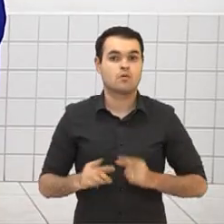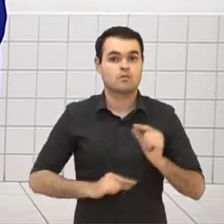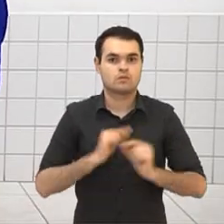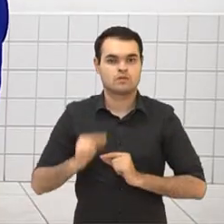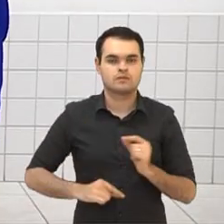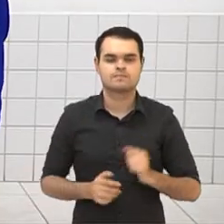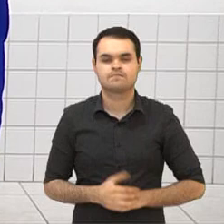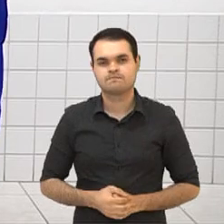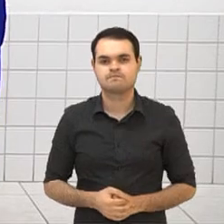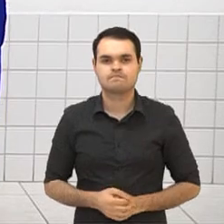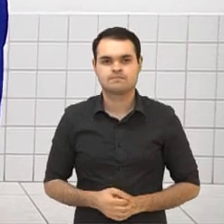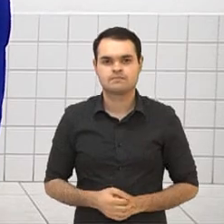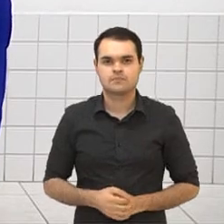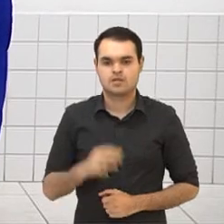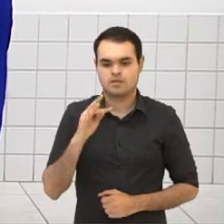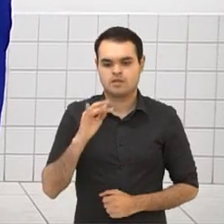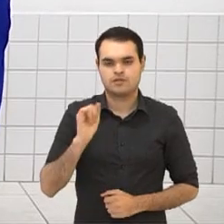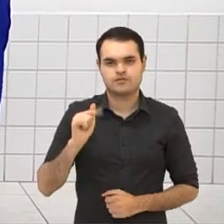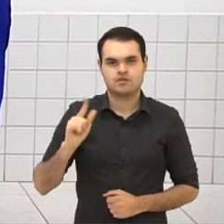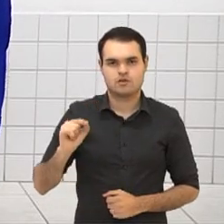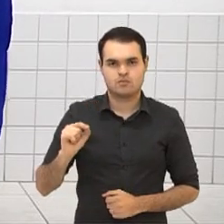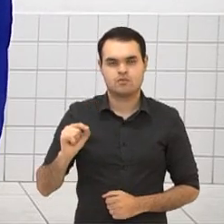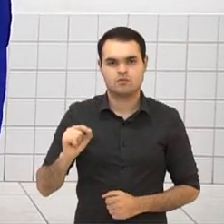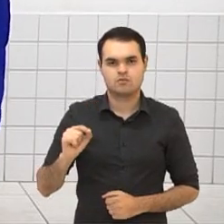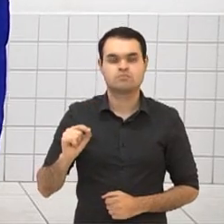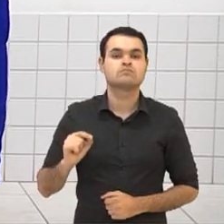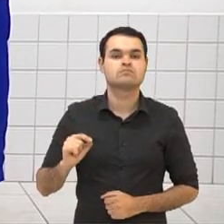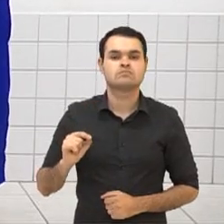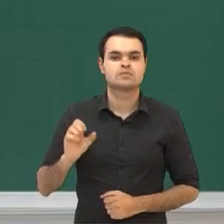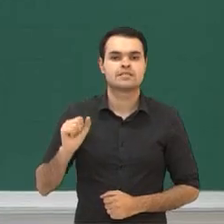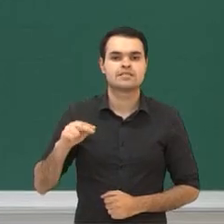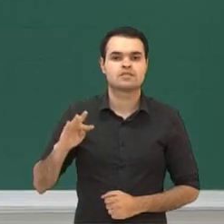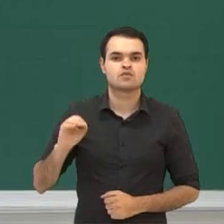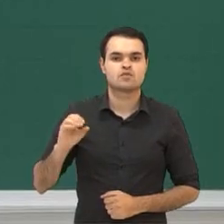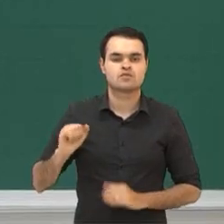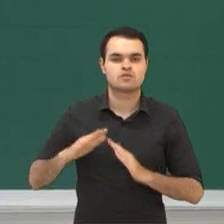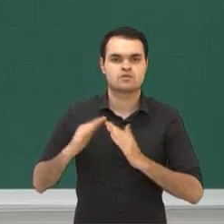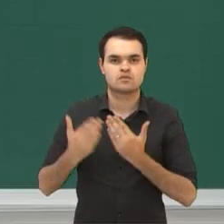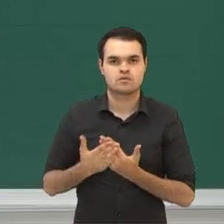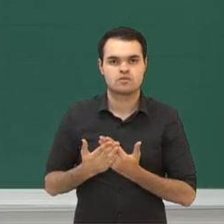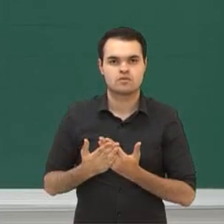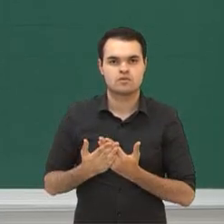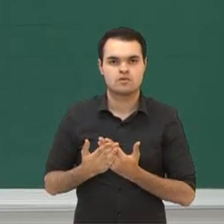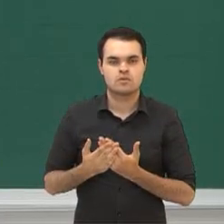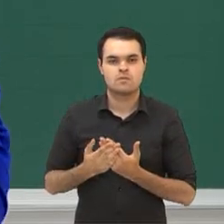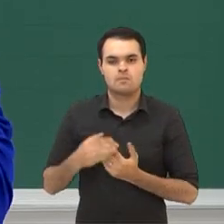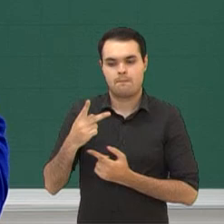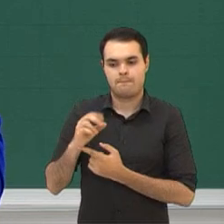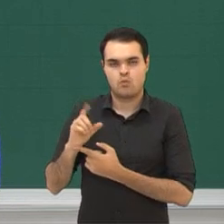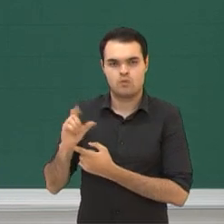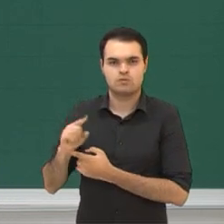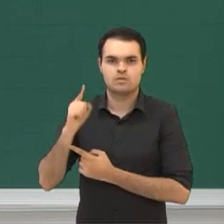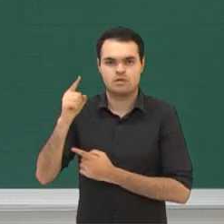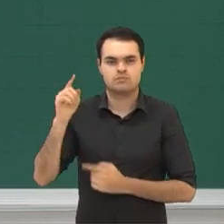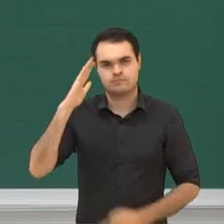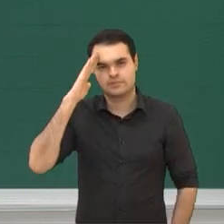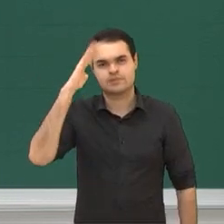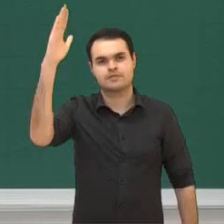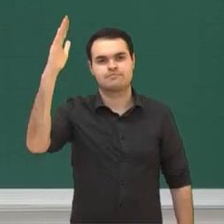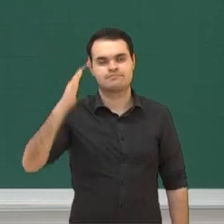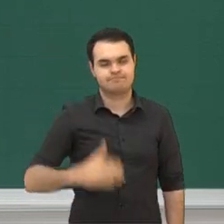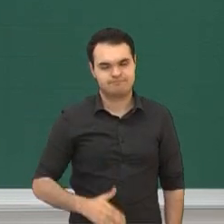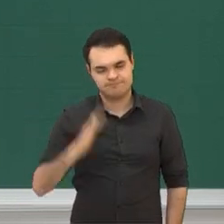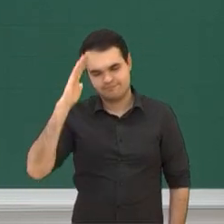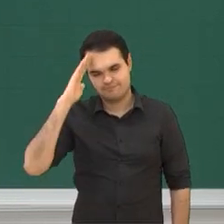tem aí? Então, o Thiago Rafael Macedo dos Santos, do Colégio Estadual Unidade Polo, tá mandando um salve pra nós. Então,